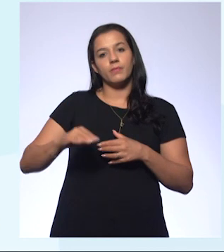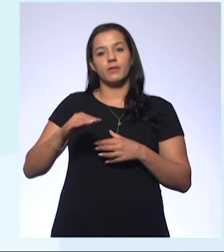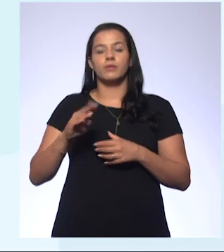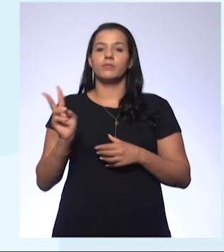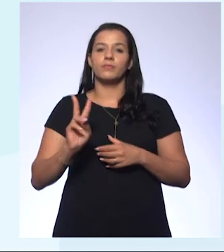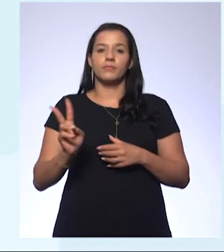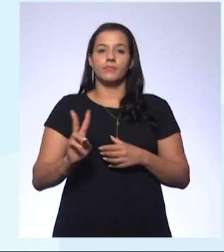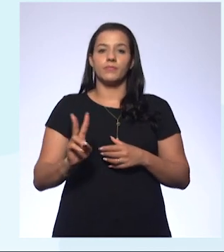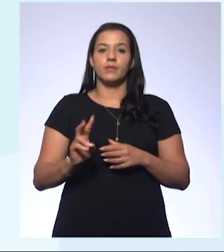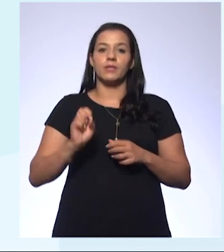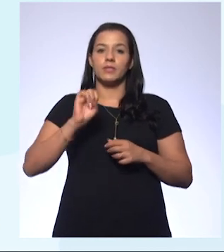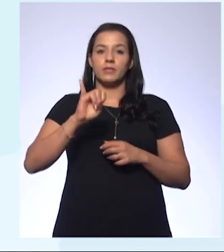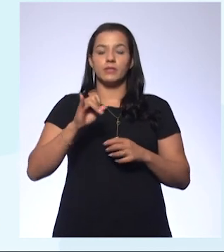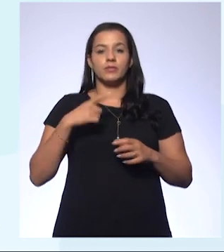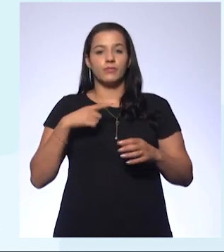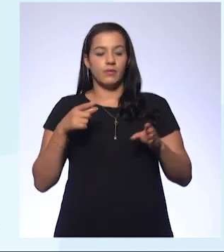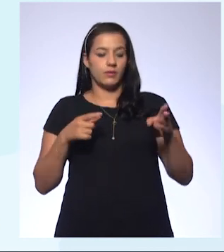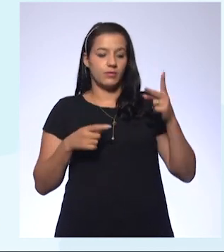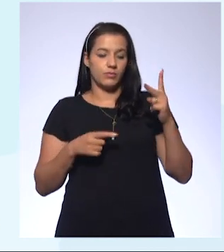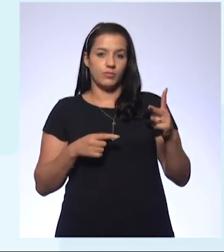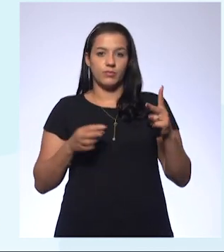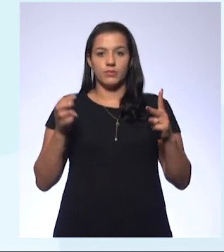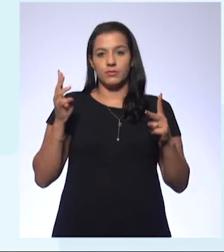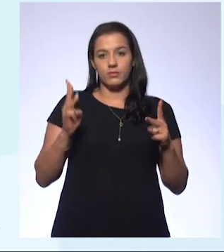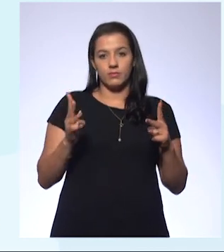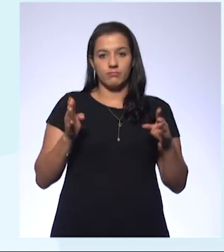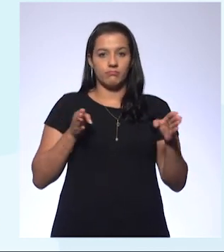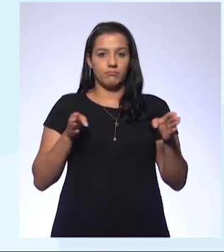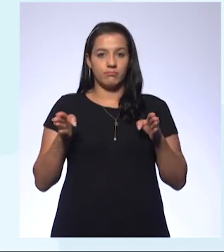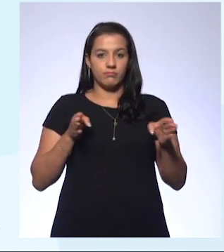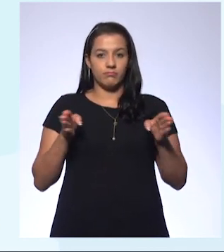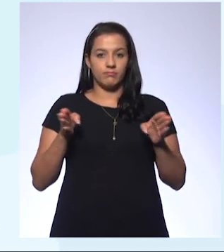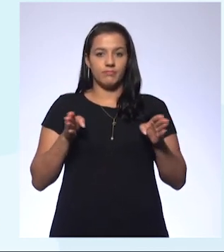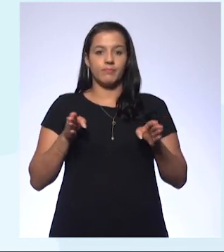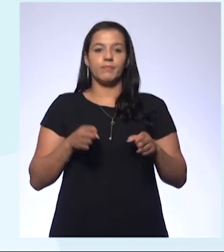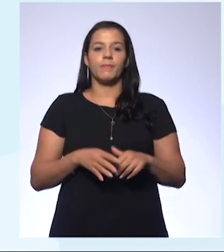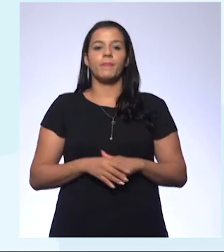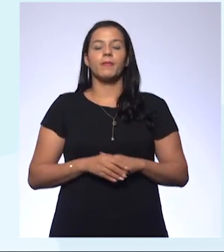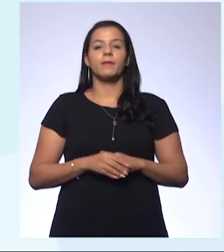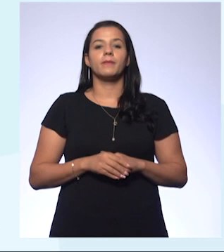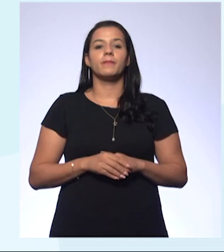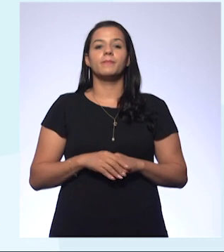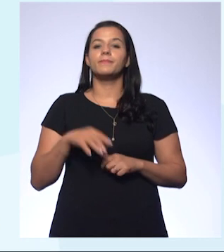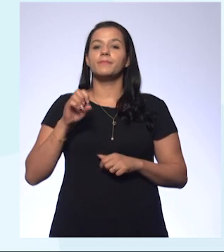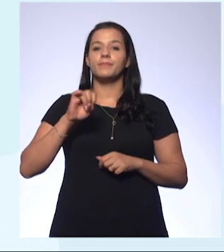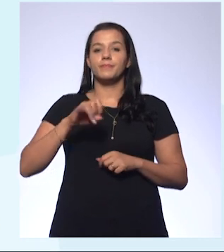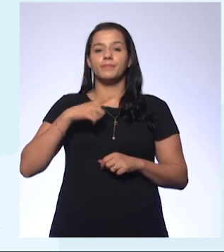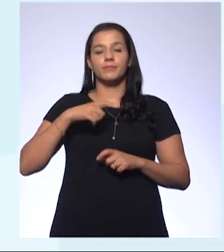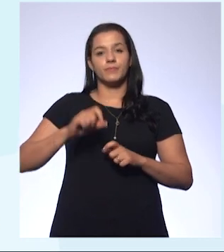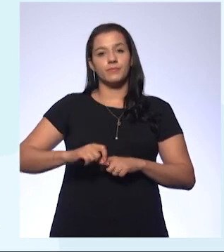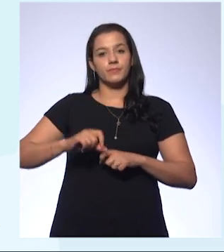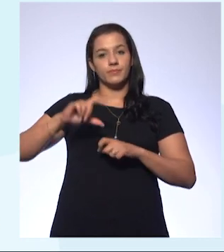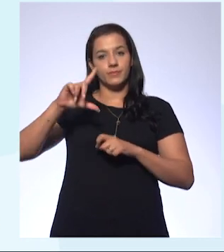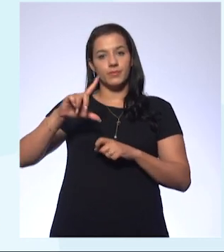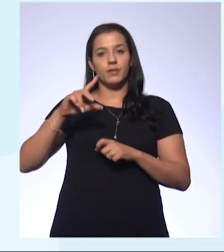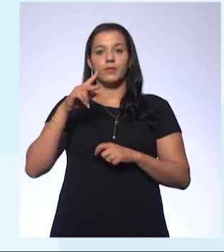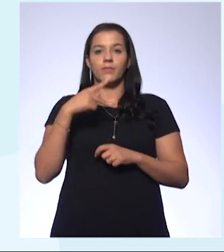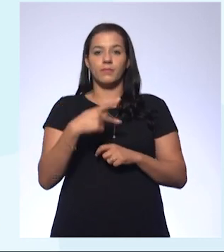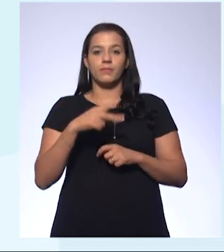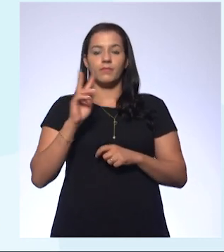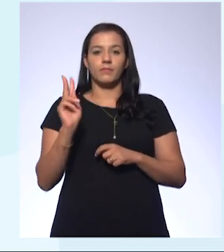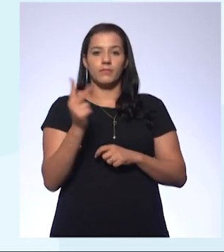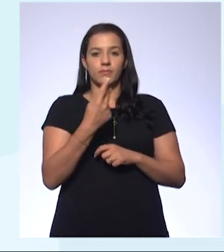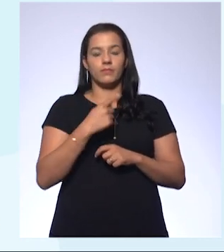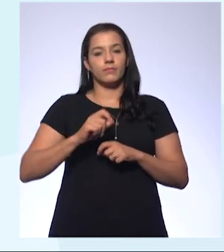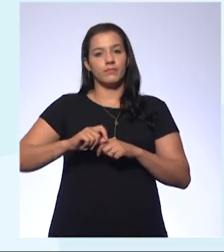Se essa concentração, então, se eu tiver entre 2 e 3, se a concentração está maior, o pH vai ser menor, vai ser 2.